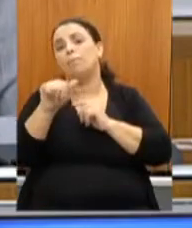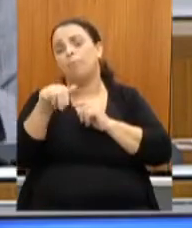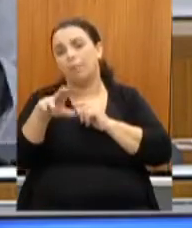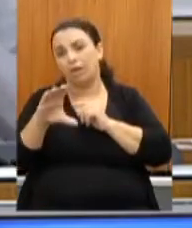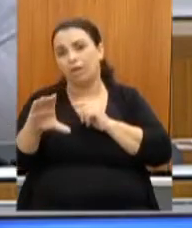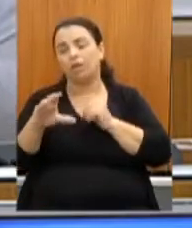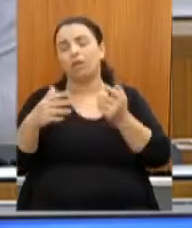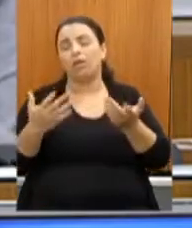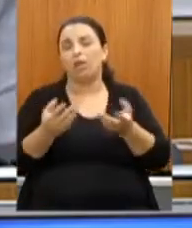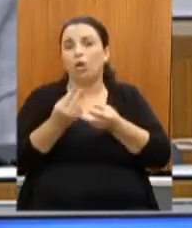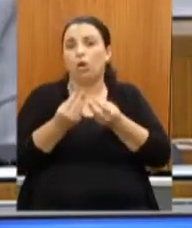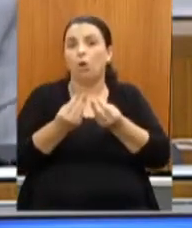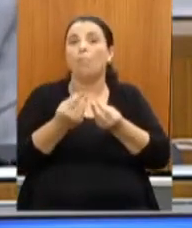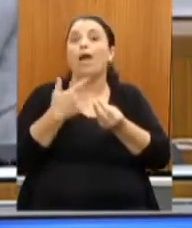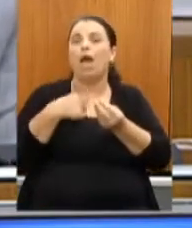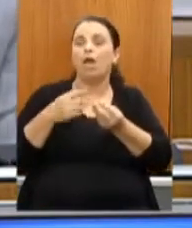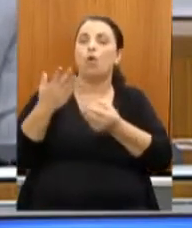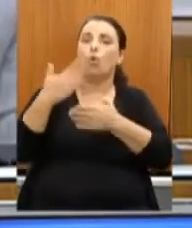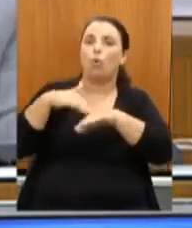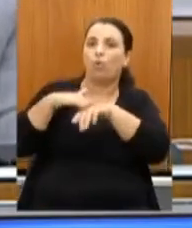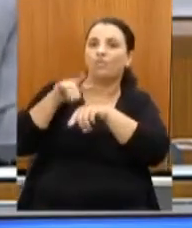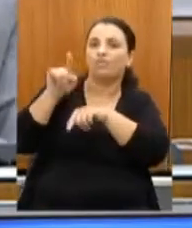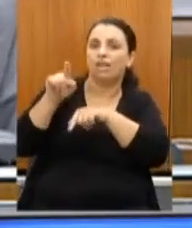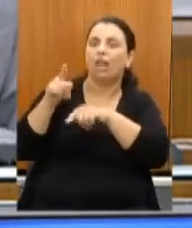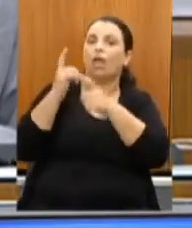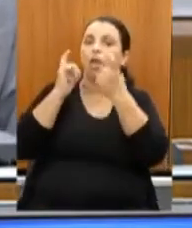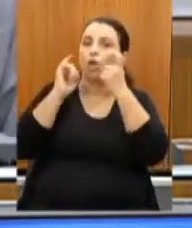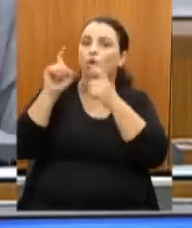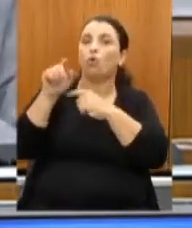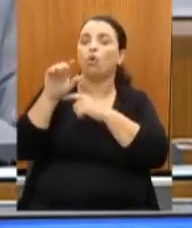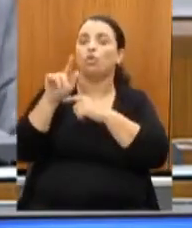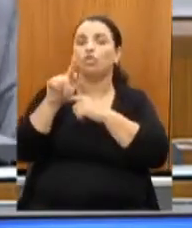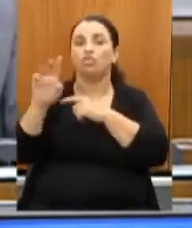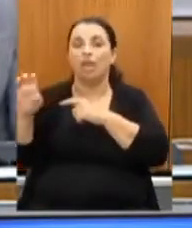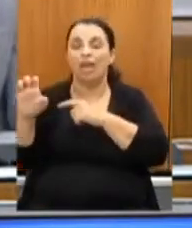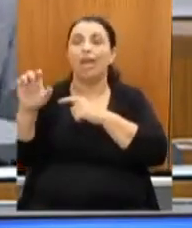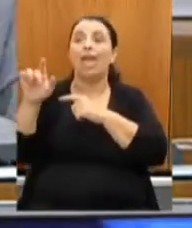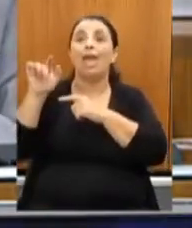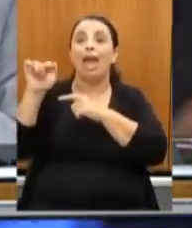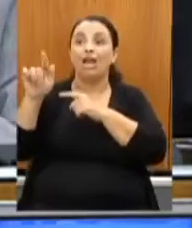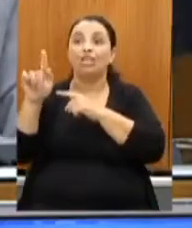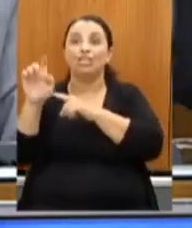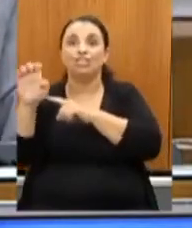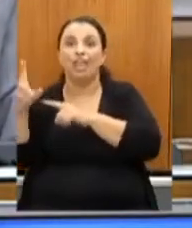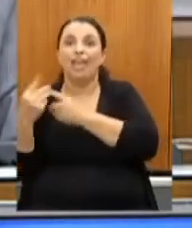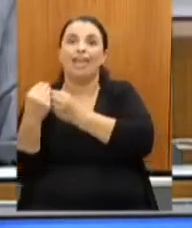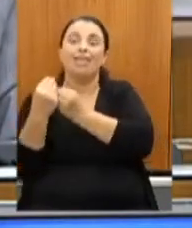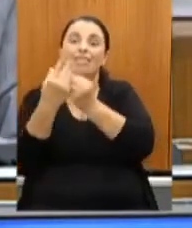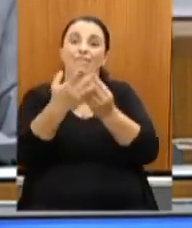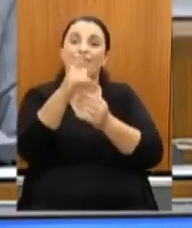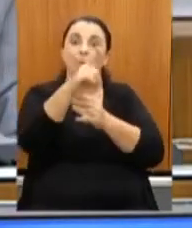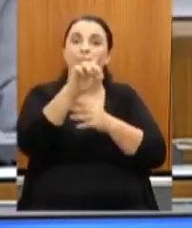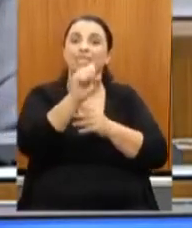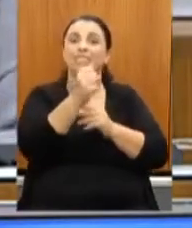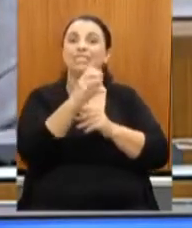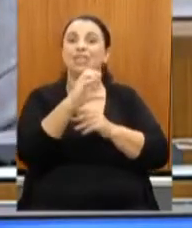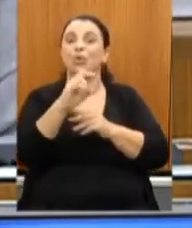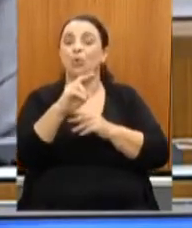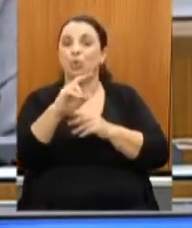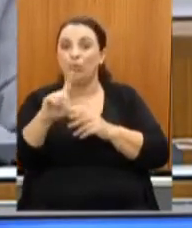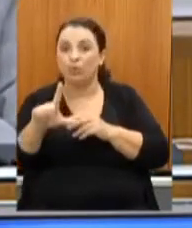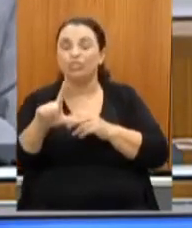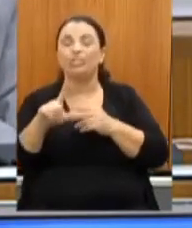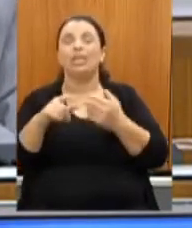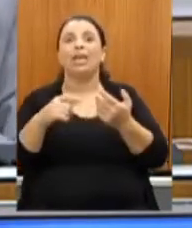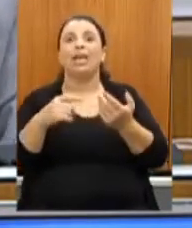a GE, a GE devolveu para a Secult a questão, fizemos uma nota técnica no final de semana,